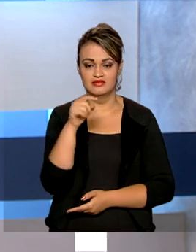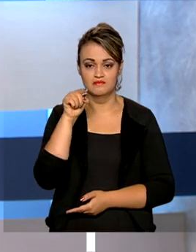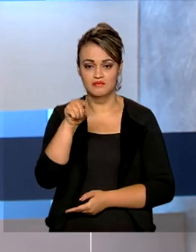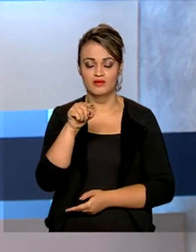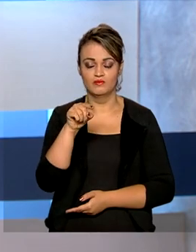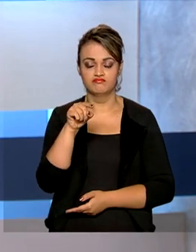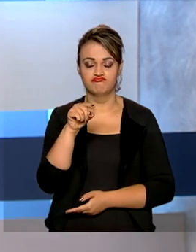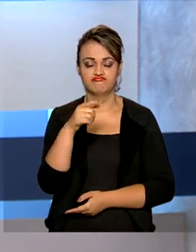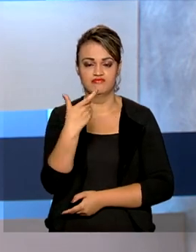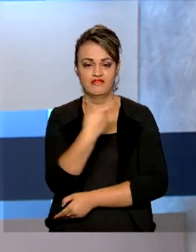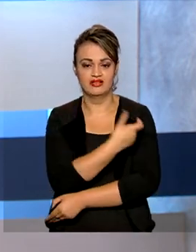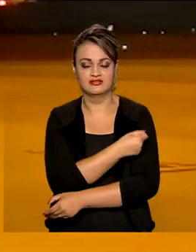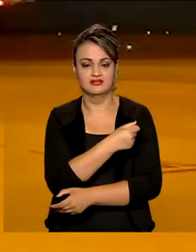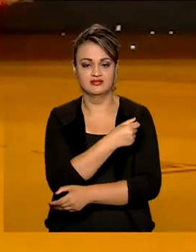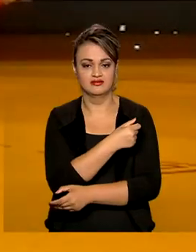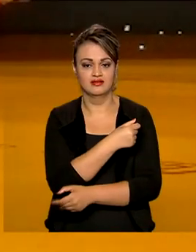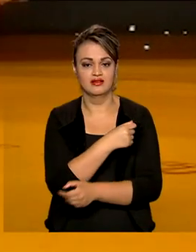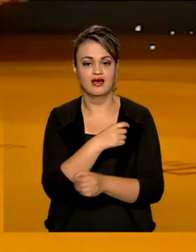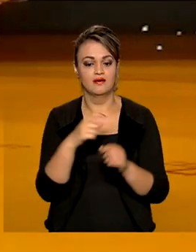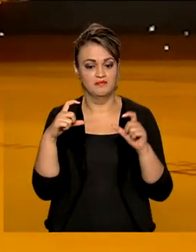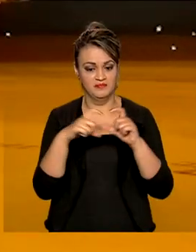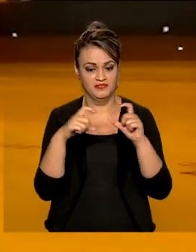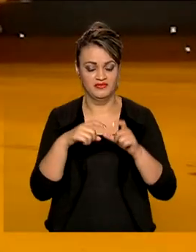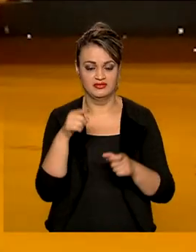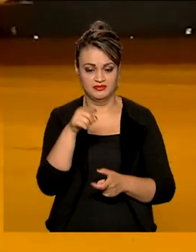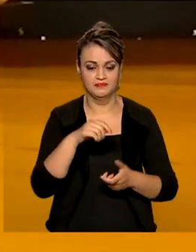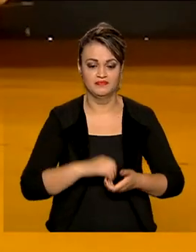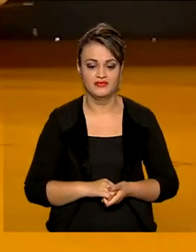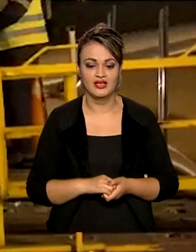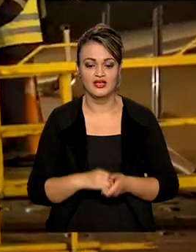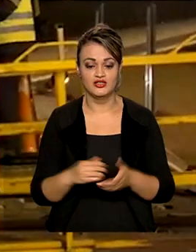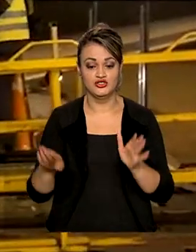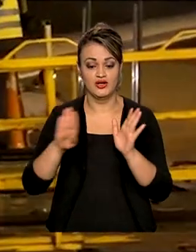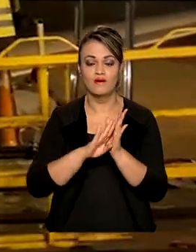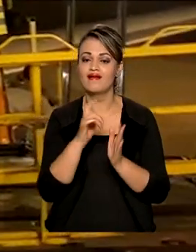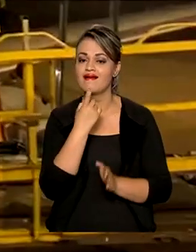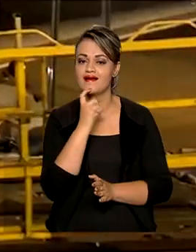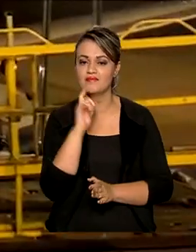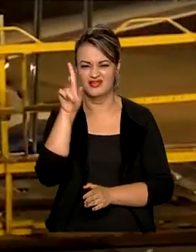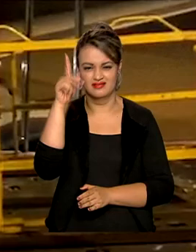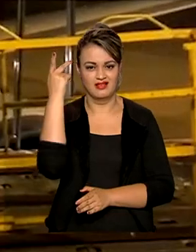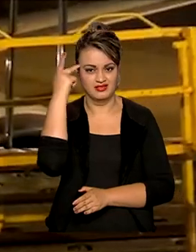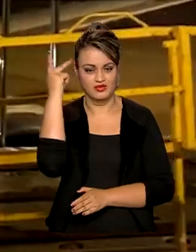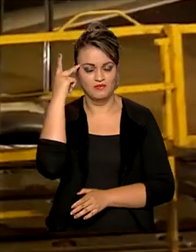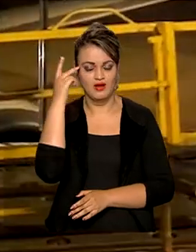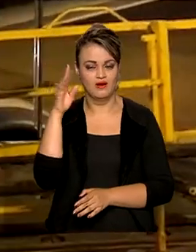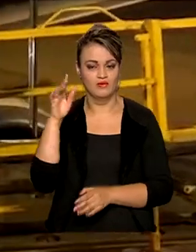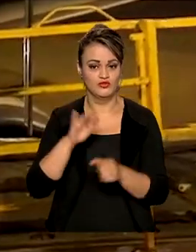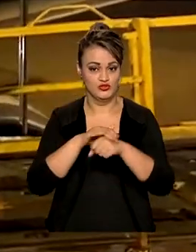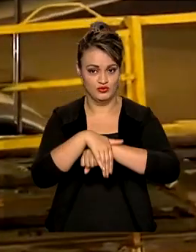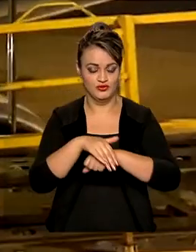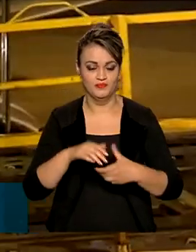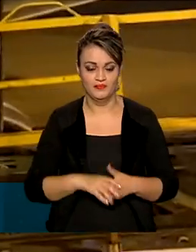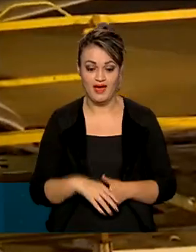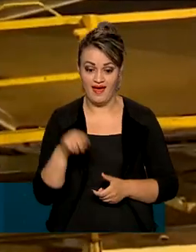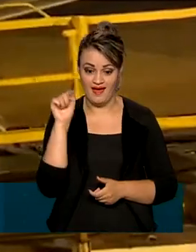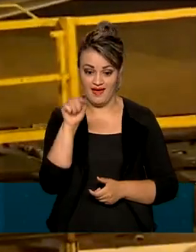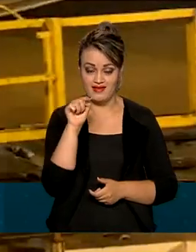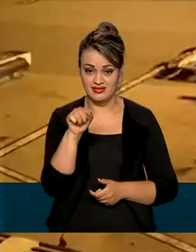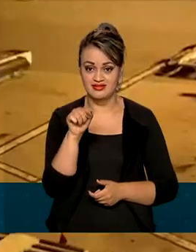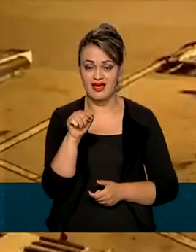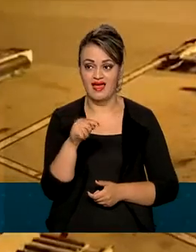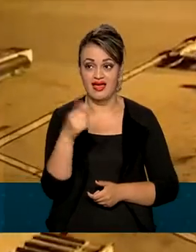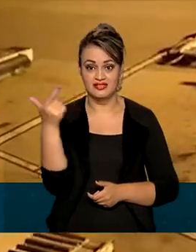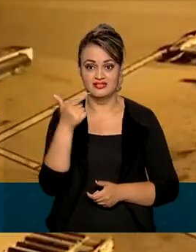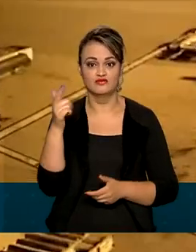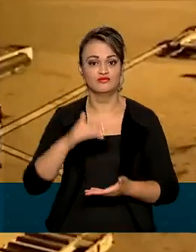da vacina da Pfizer. O carregamento chegou no aeroporto de Viracopos, em São Paulo, na noite desta quarta-feira. Essa é a segunda